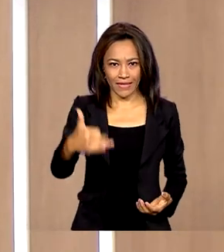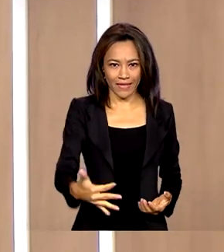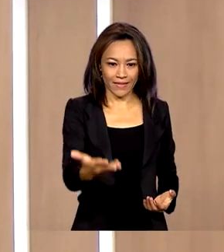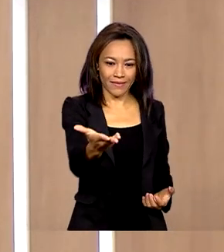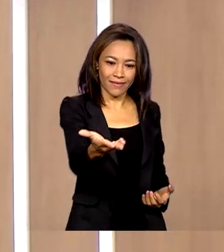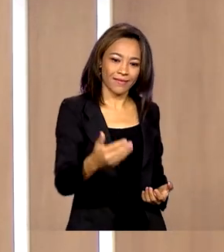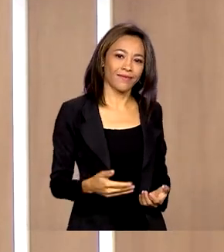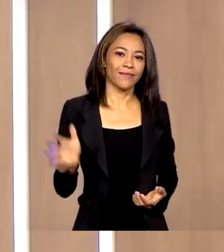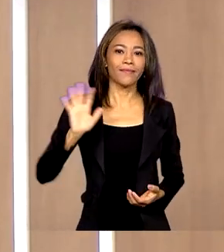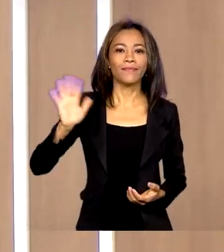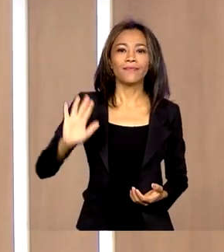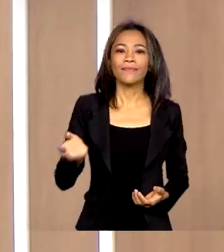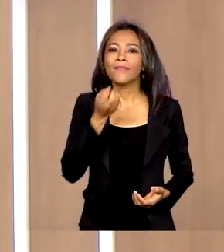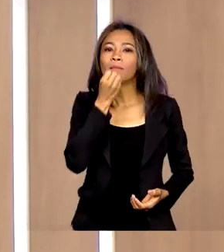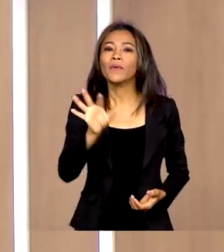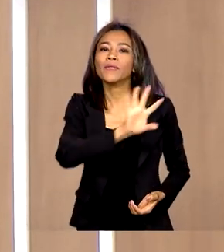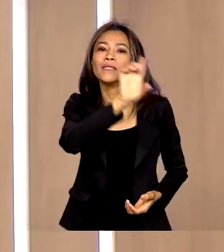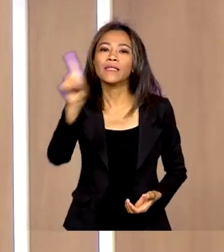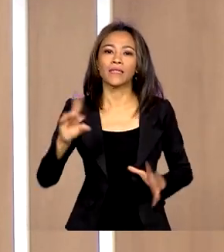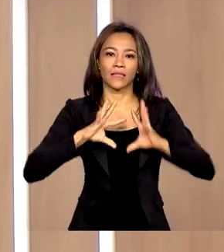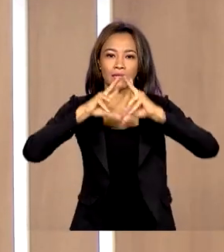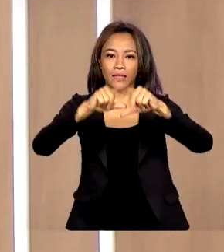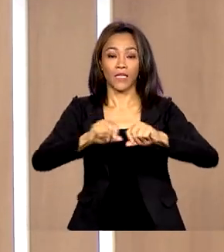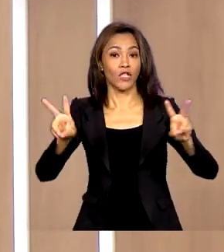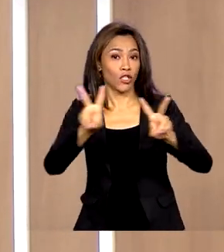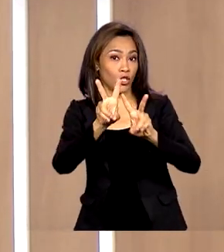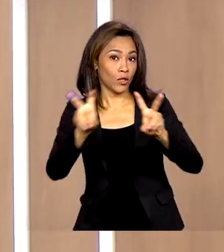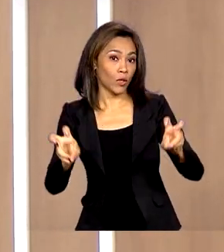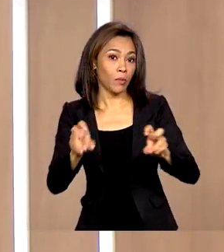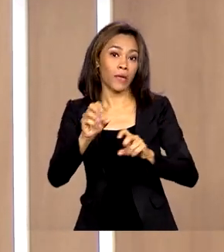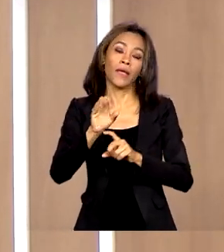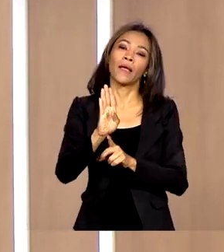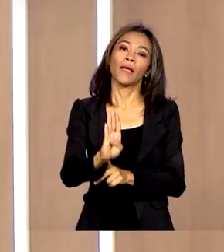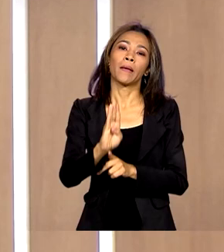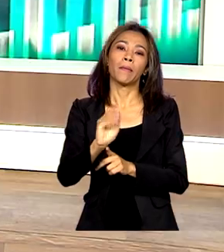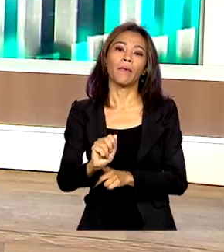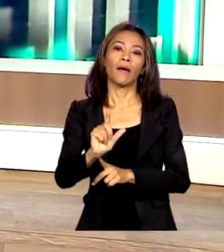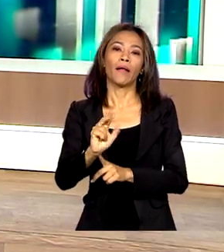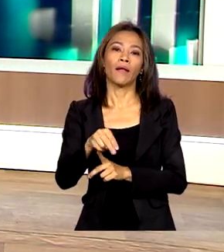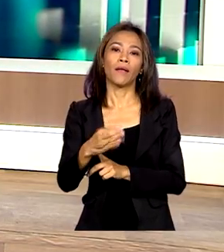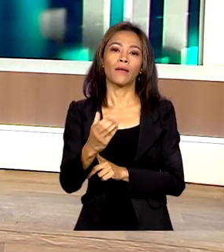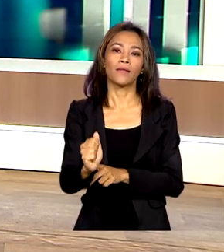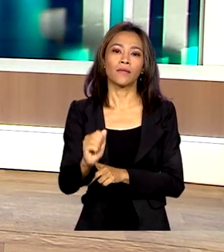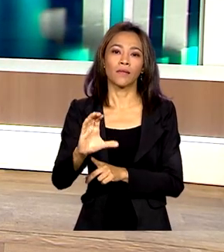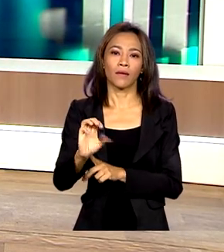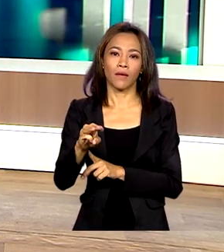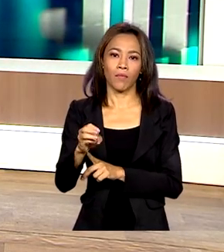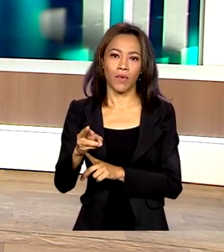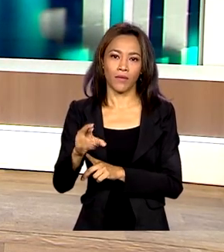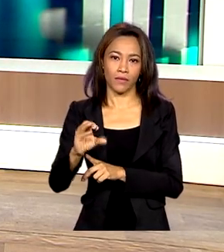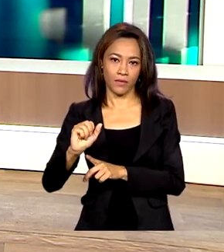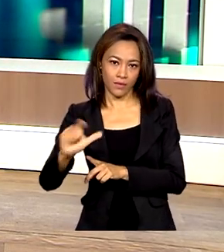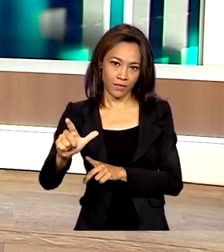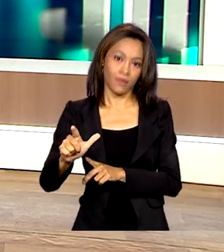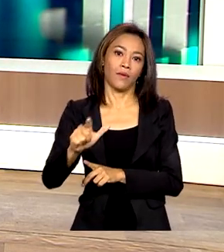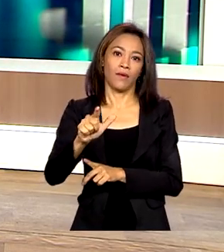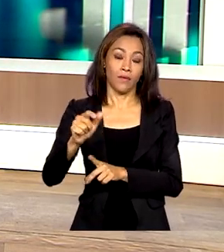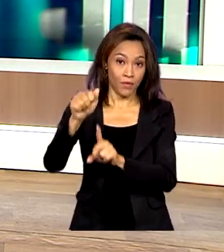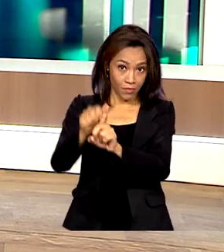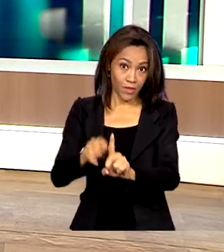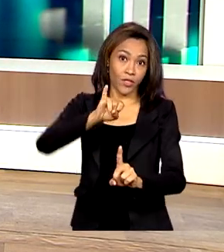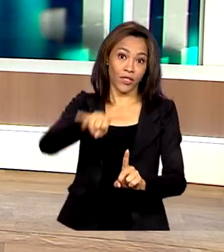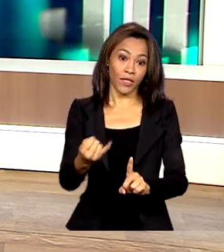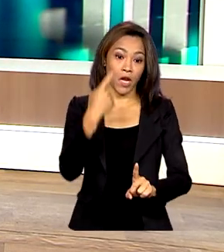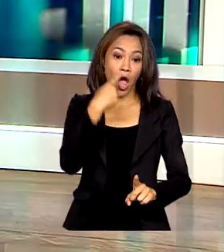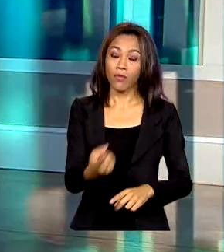Olá, bom dia a todos. O nosso tema de hoje é a balança comercial brasileira do mês de janeiro. E a arte que já está aqui conosco nos indica